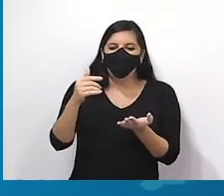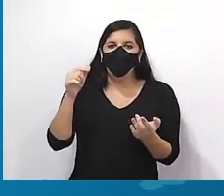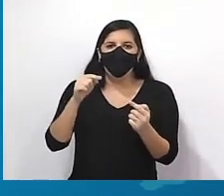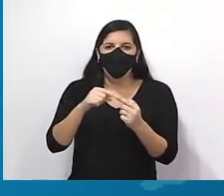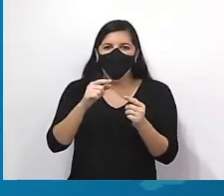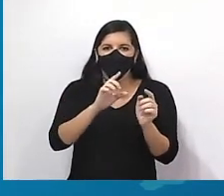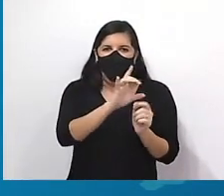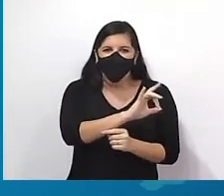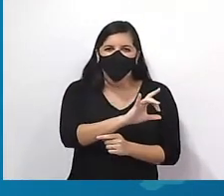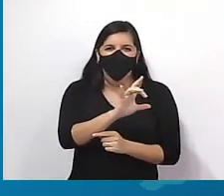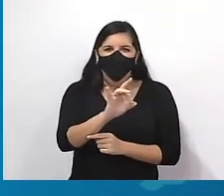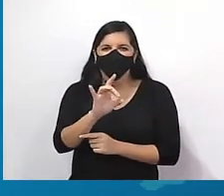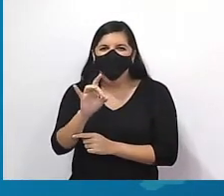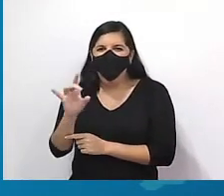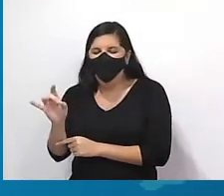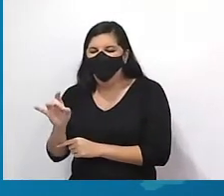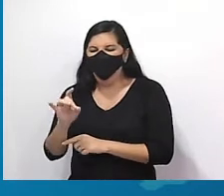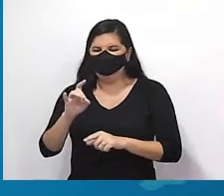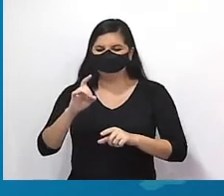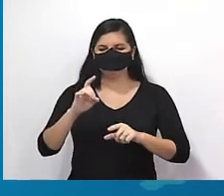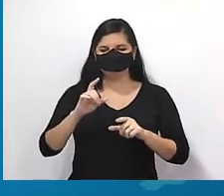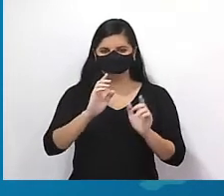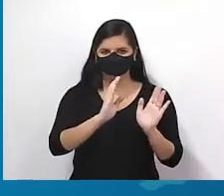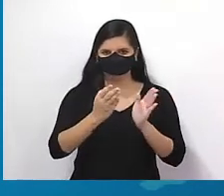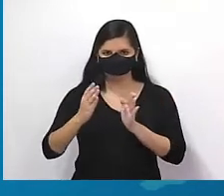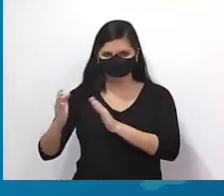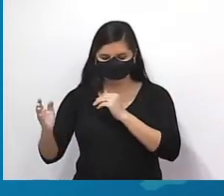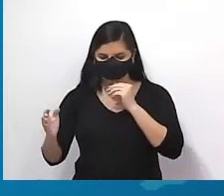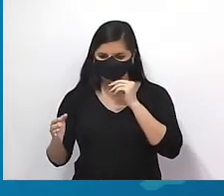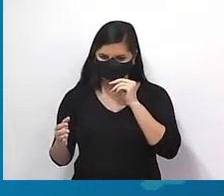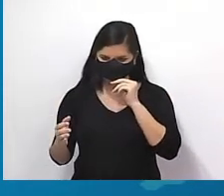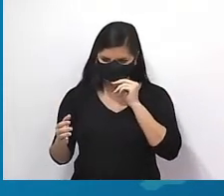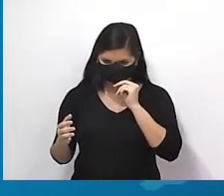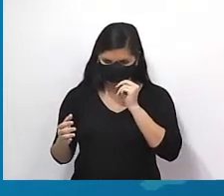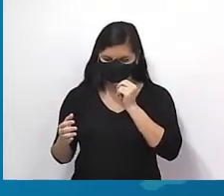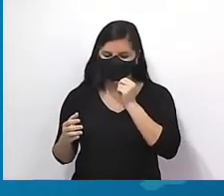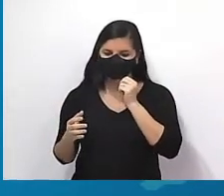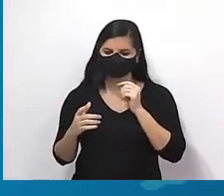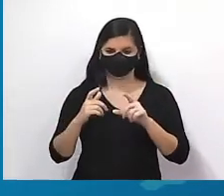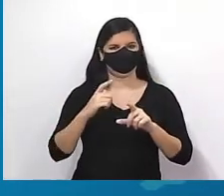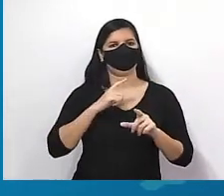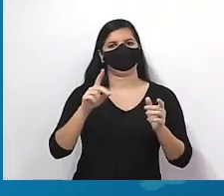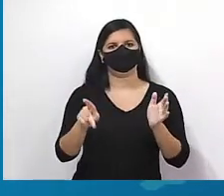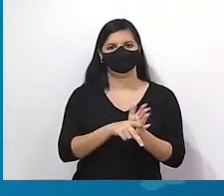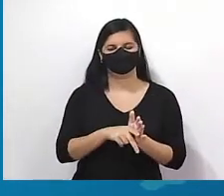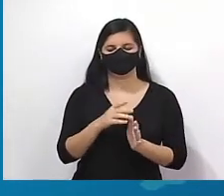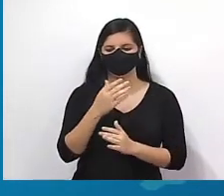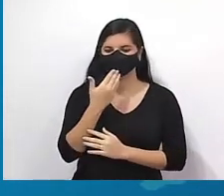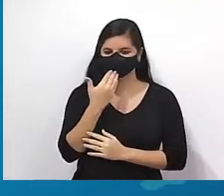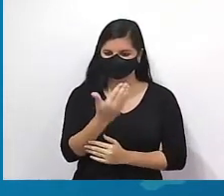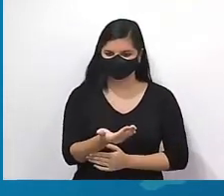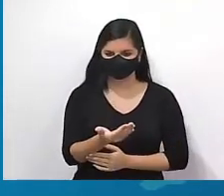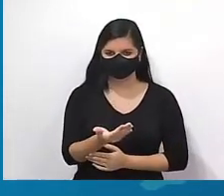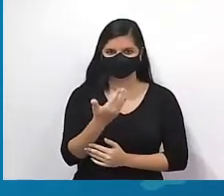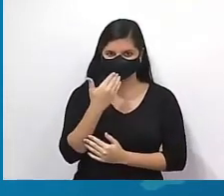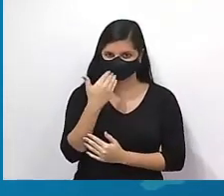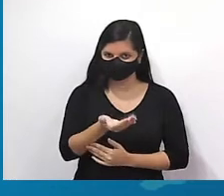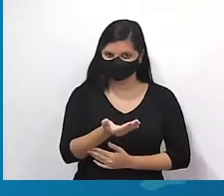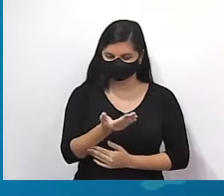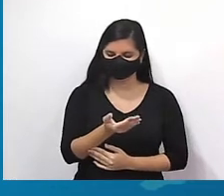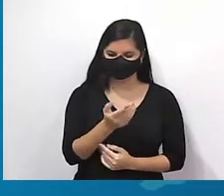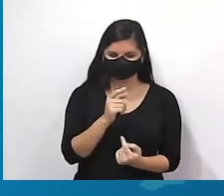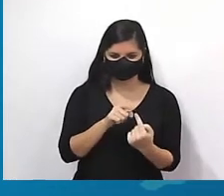cada termo, ou seja, o termo da sequência anterior ao termo que se pretende determinar, lembra?